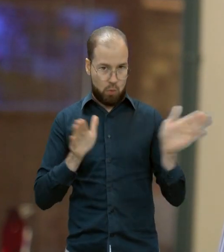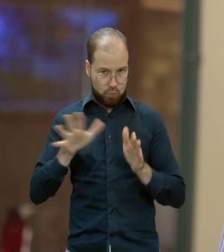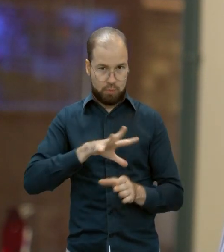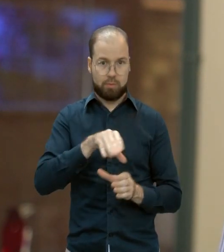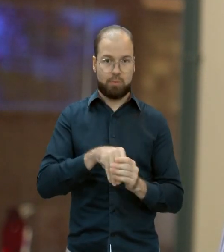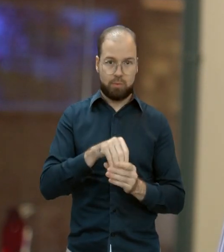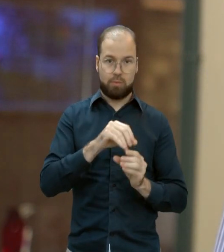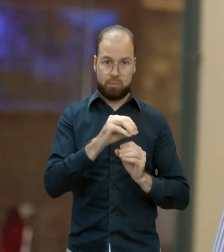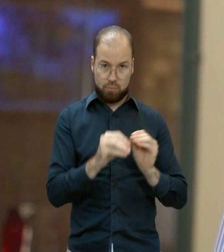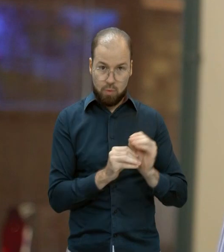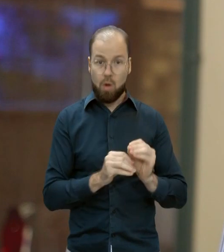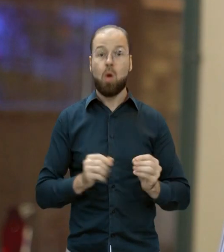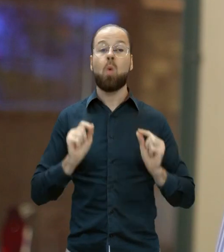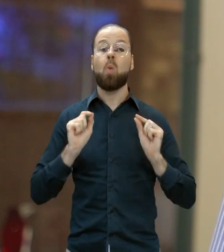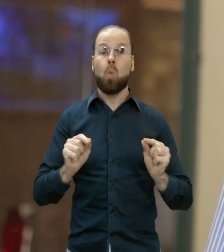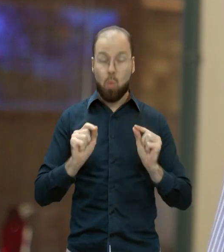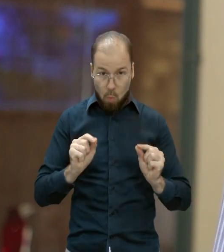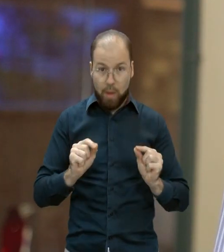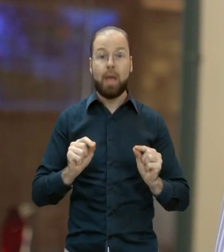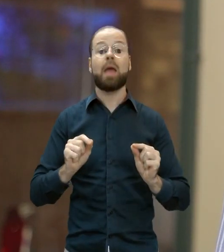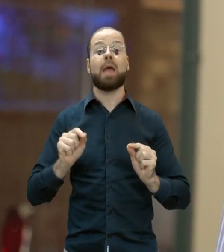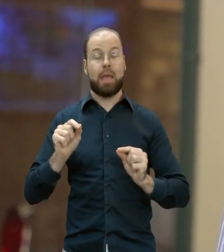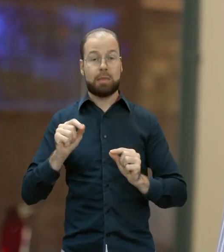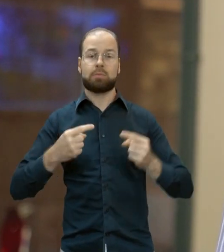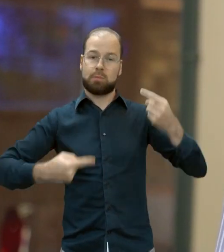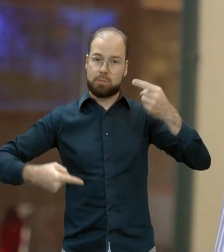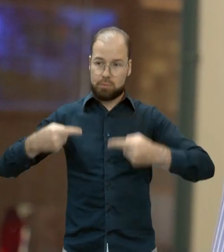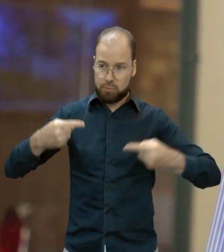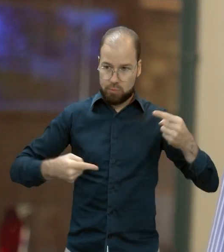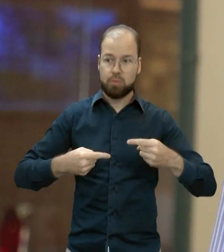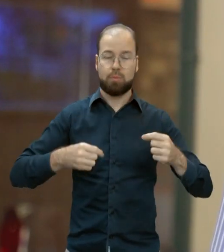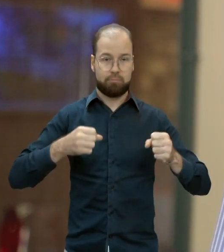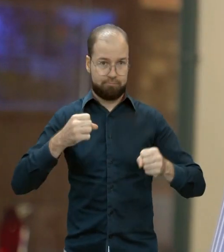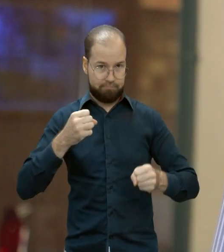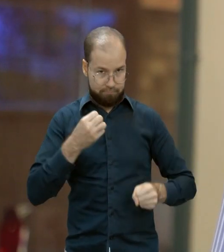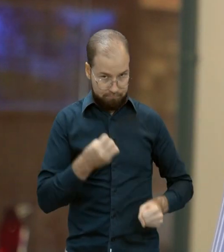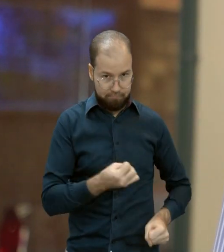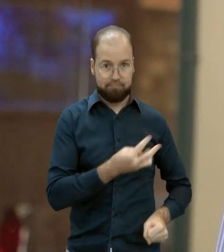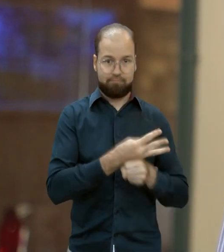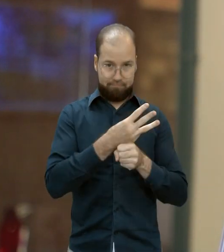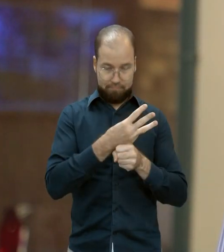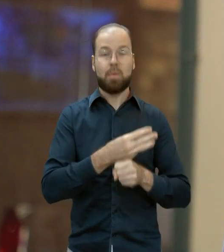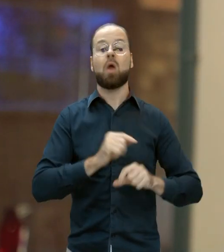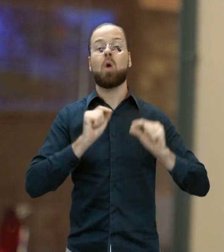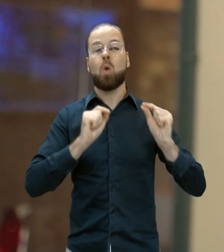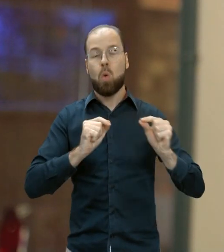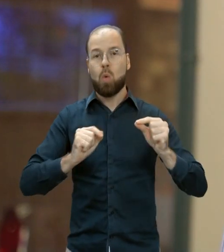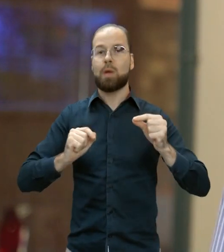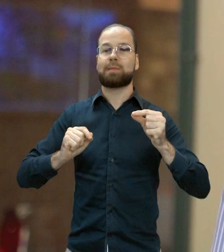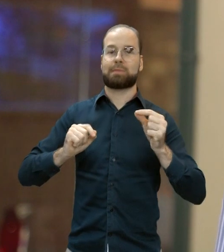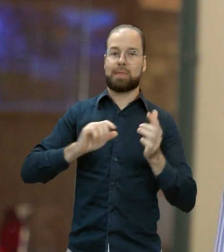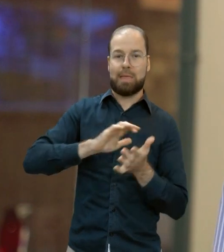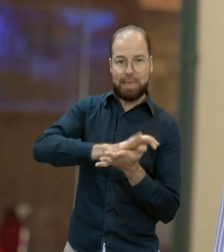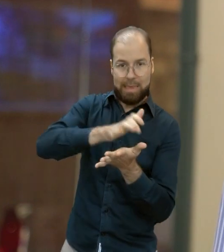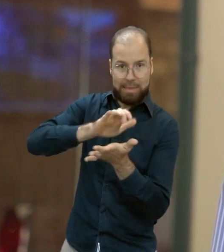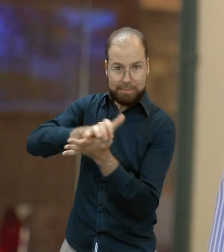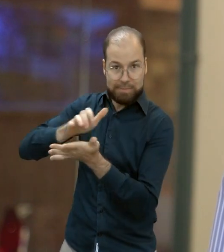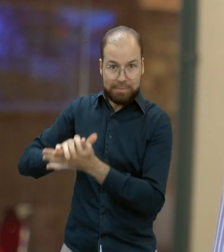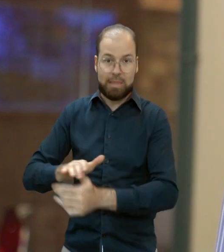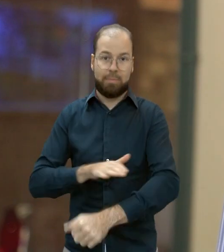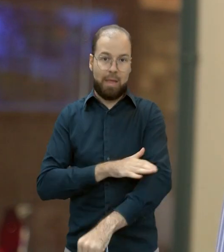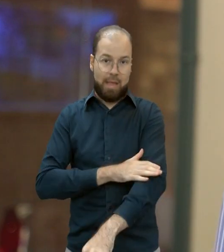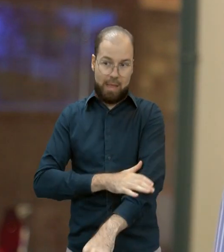ações afirmativas como práticas institucionais na criminalização, de descriminalização racial,